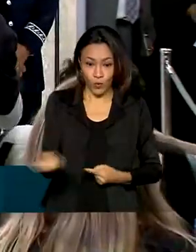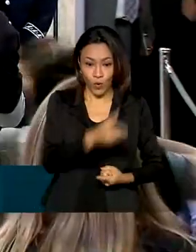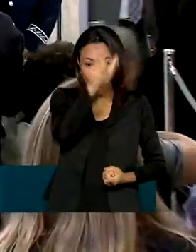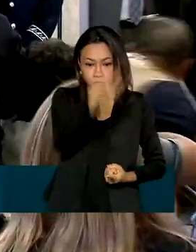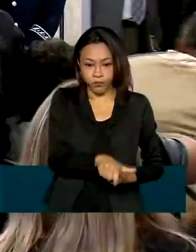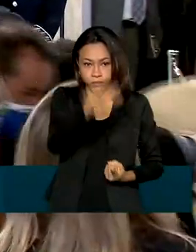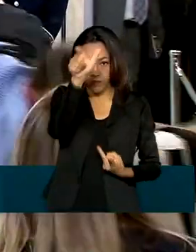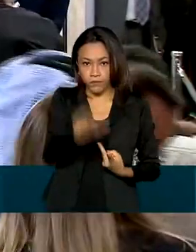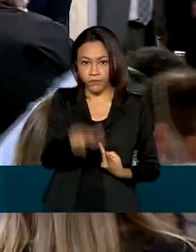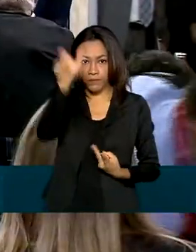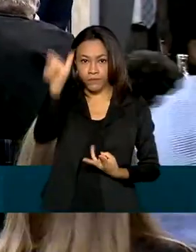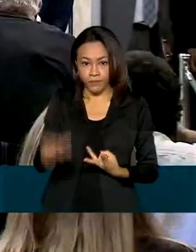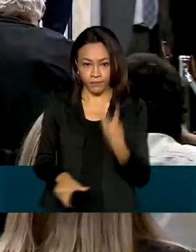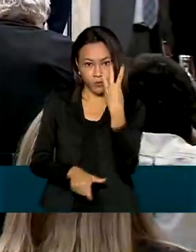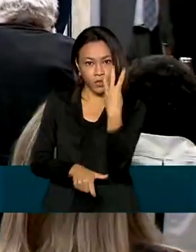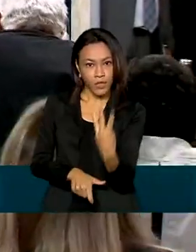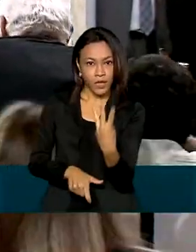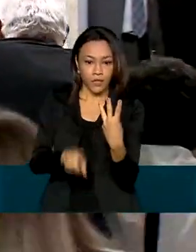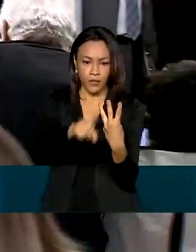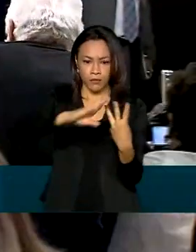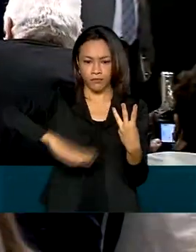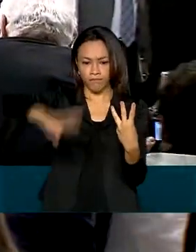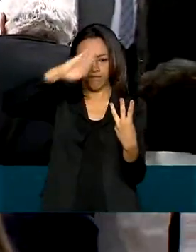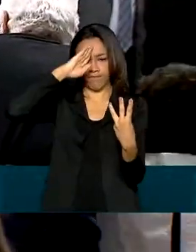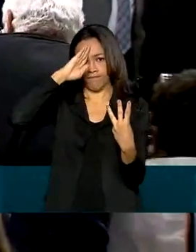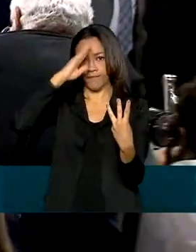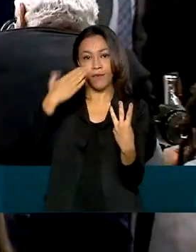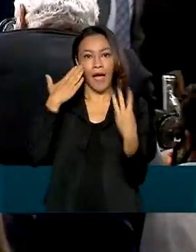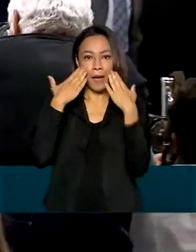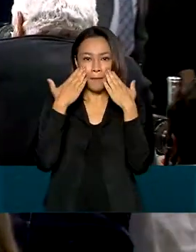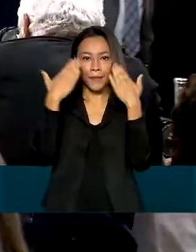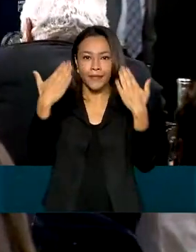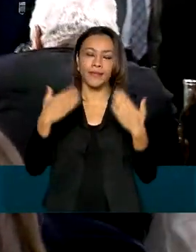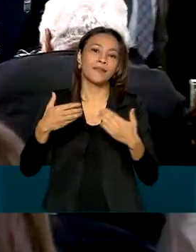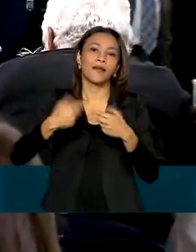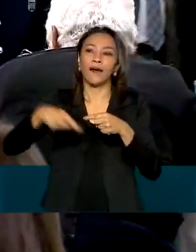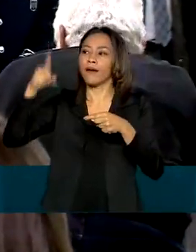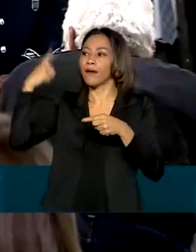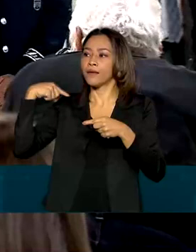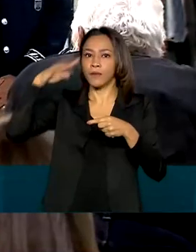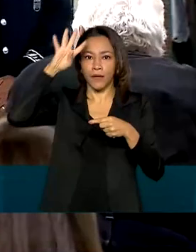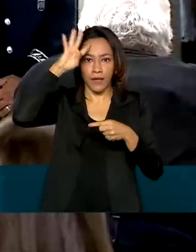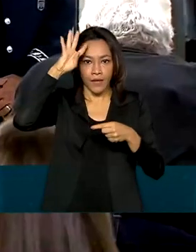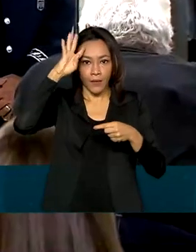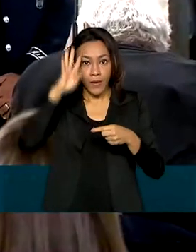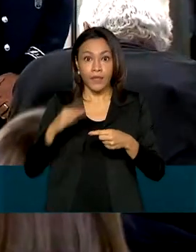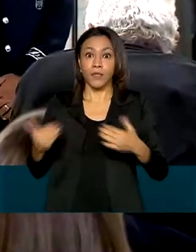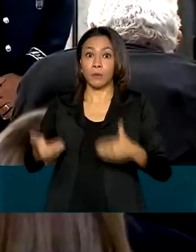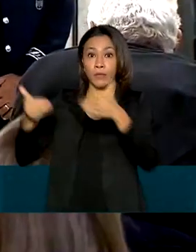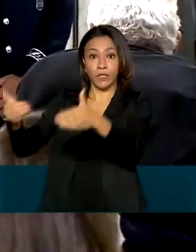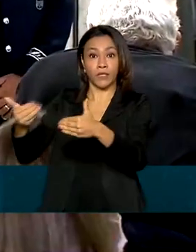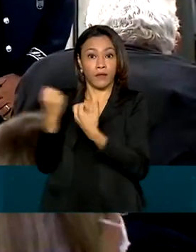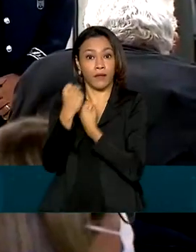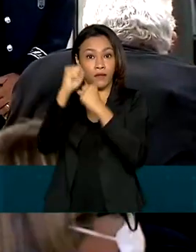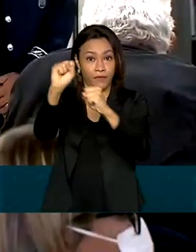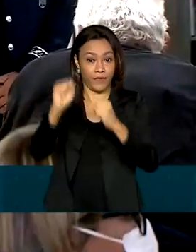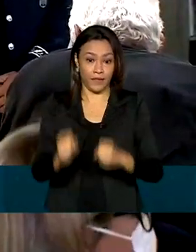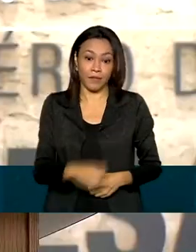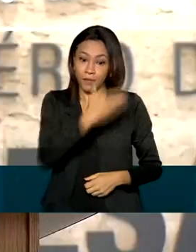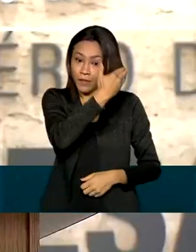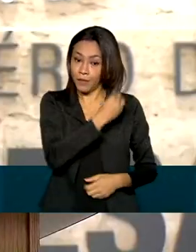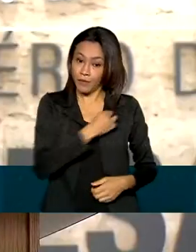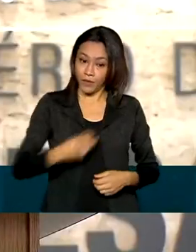comandantes das Forças Armadas foram apresentados nesta quarta-feira no Ministério da Defesa, pelo ministro Braga